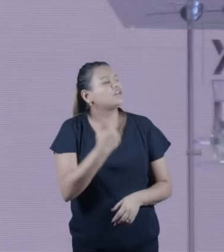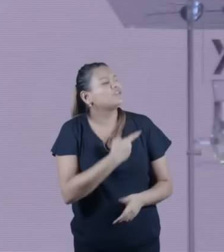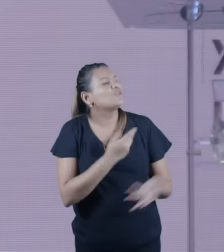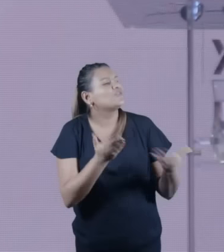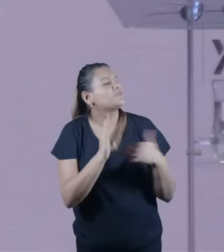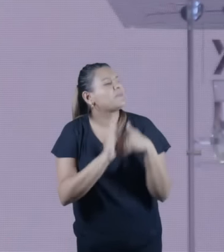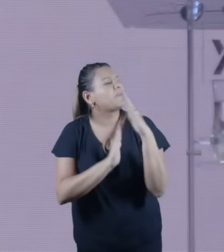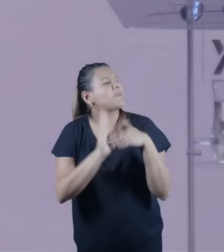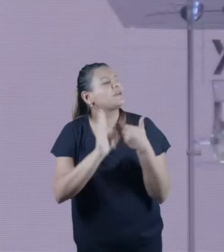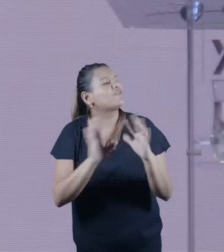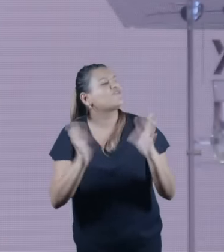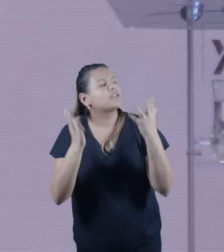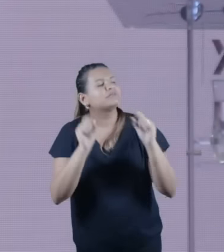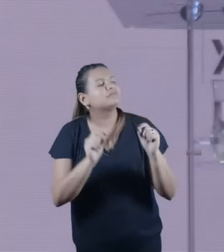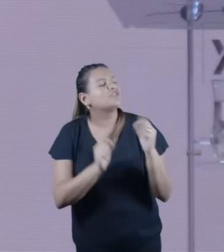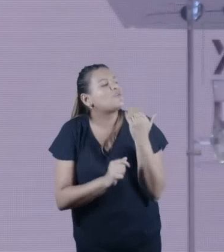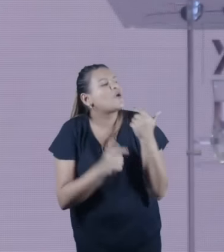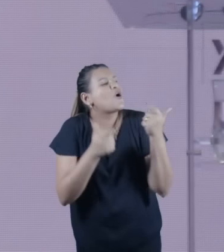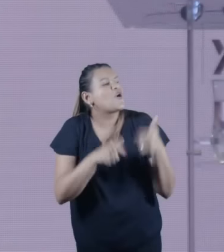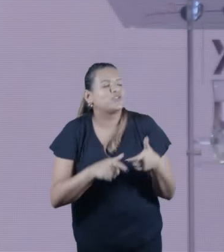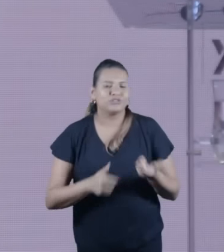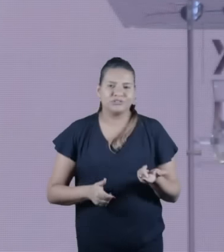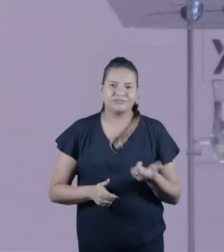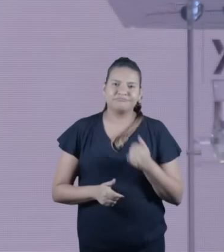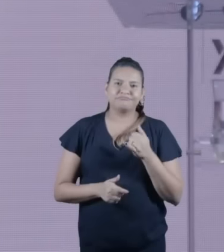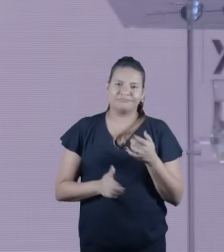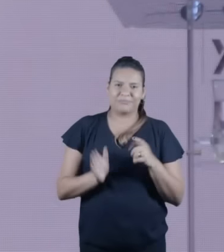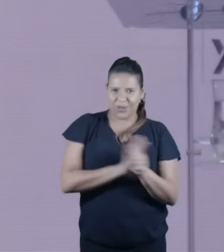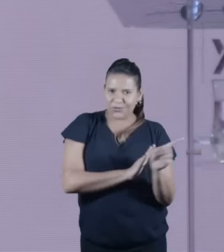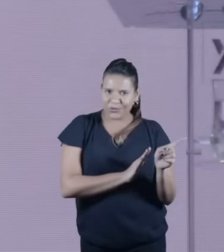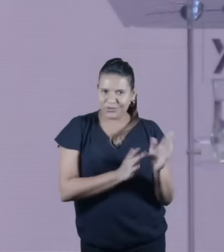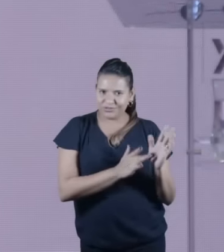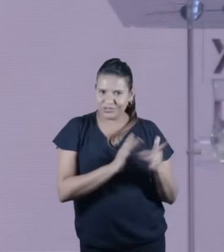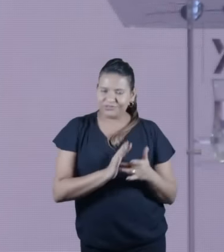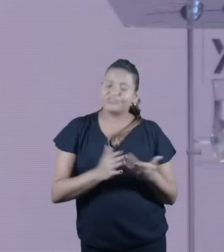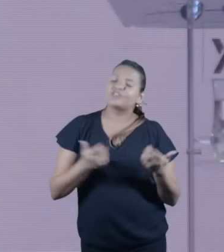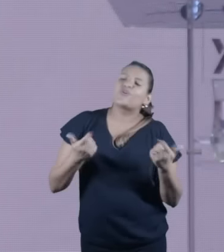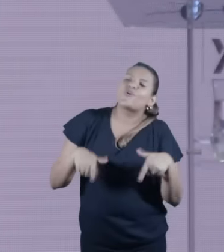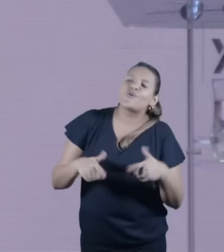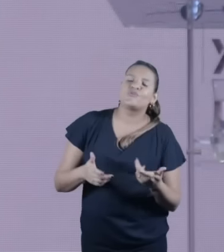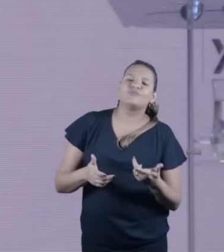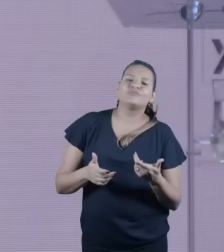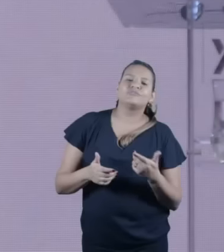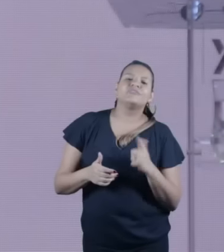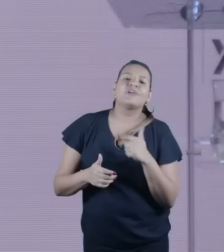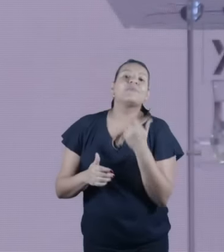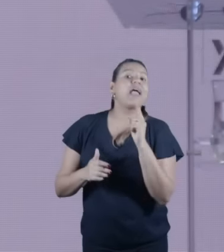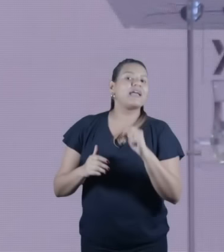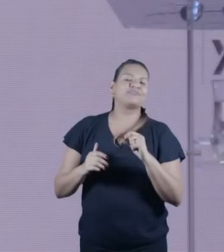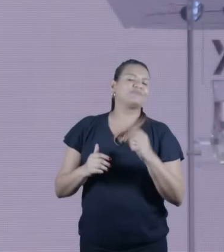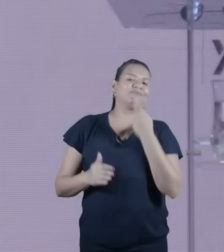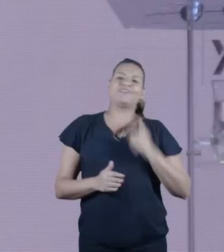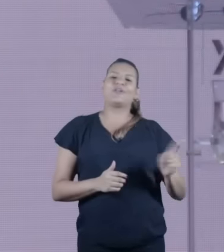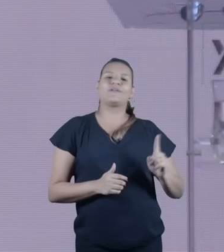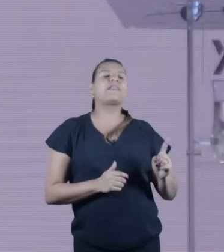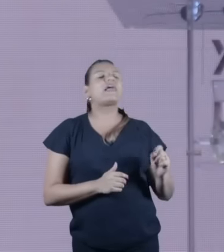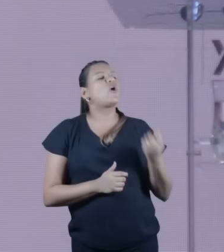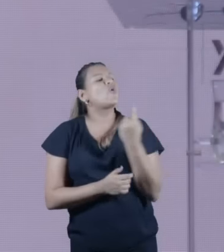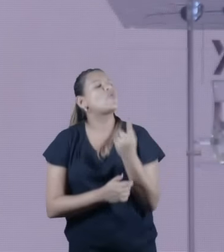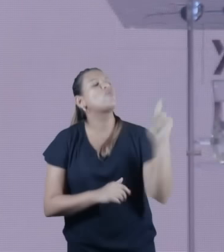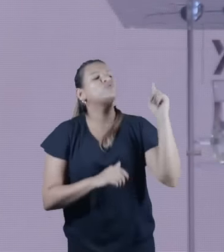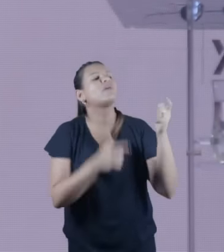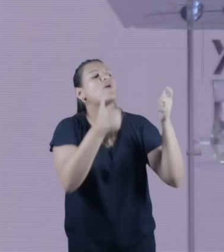páscoa eles não perguntam onde é que a gente vai fazer a última ceia não eles perguntam onde a gente vai comer a páscoa e a páscoa nesse sentido eles